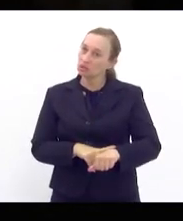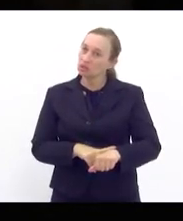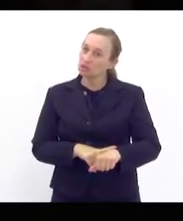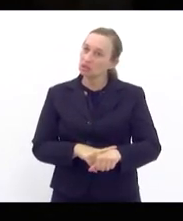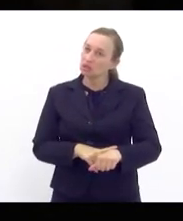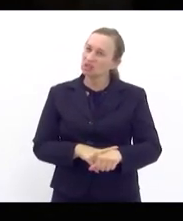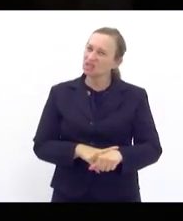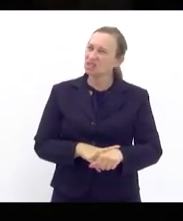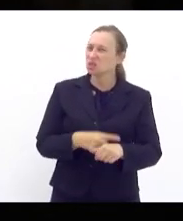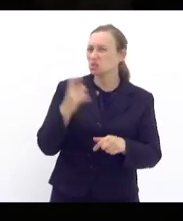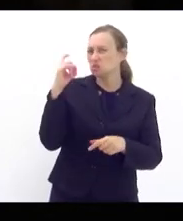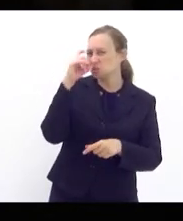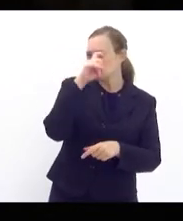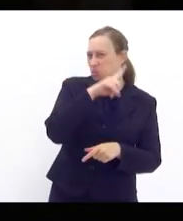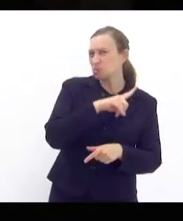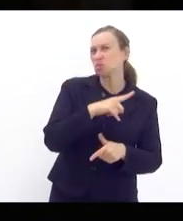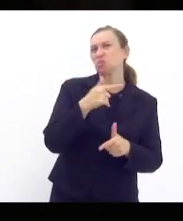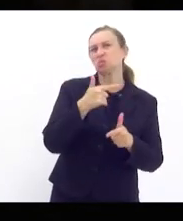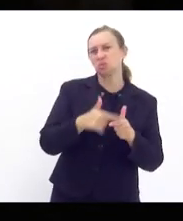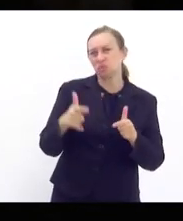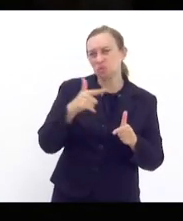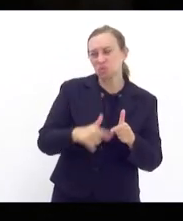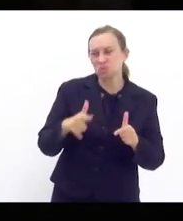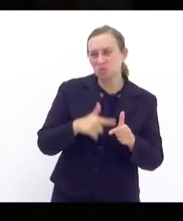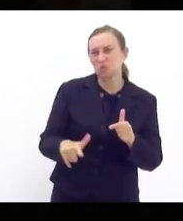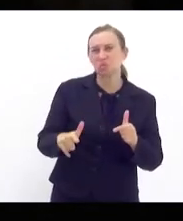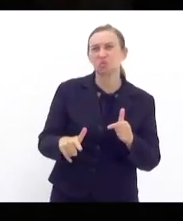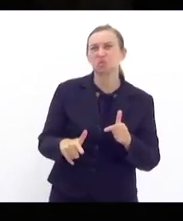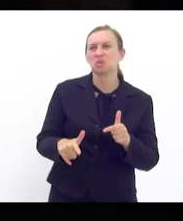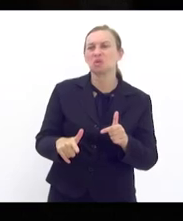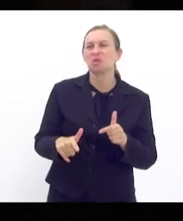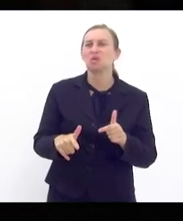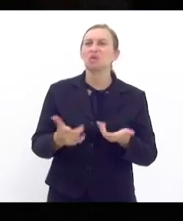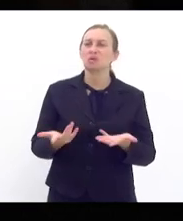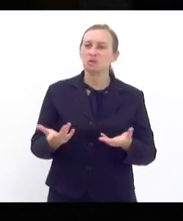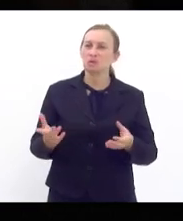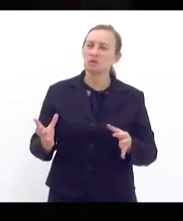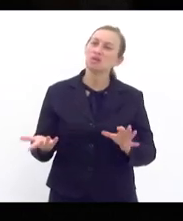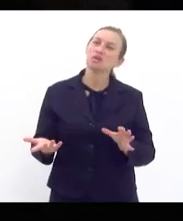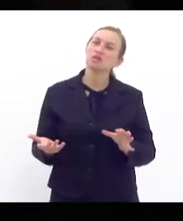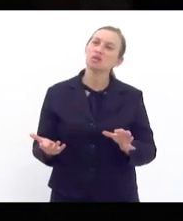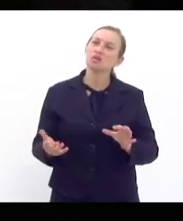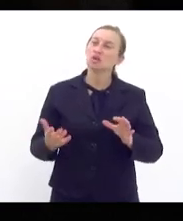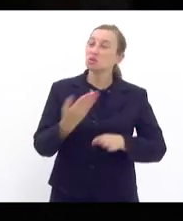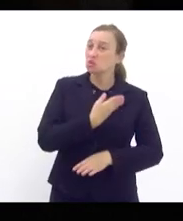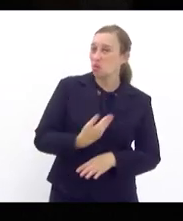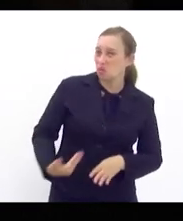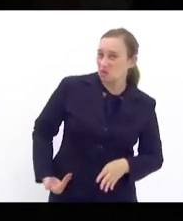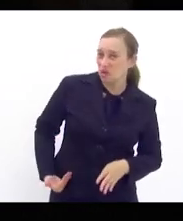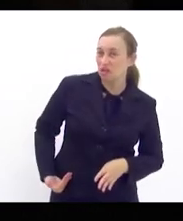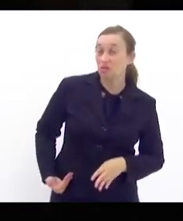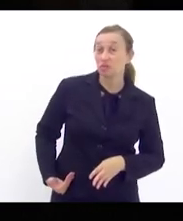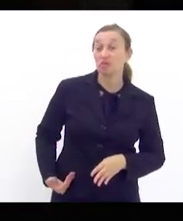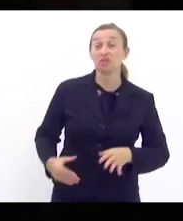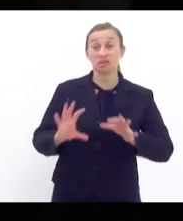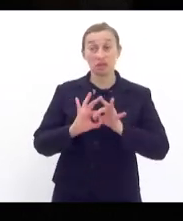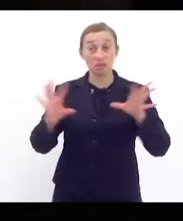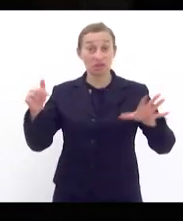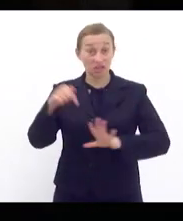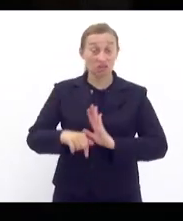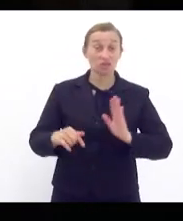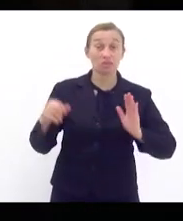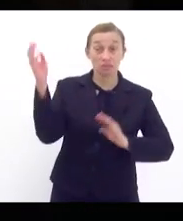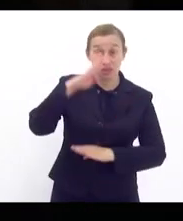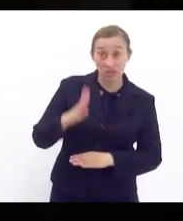gente enfrenta tantas dificuldades inclusive para consolidar a existência de governos democráticos aqui no Brasil